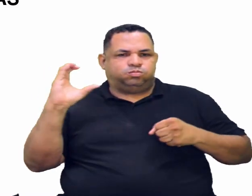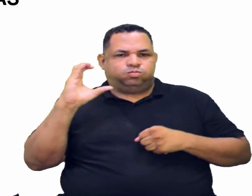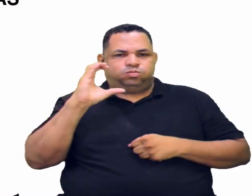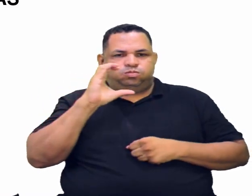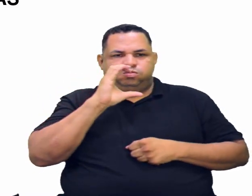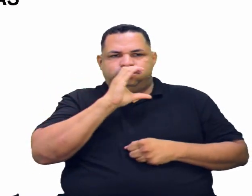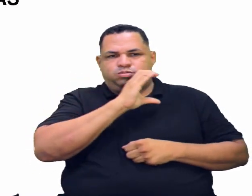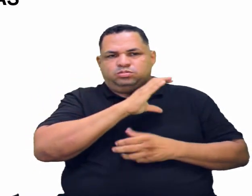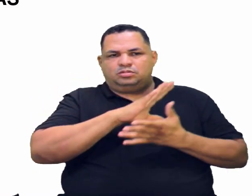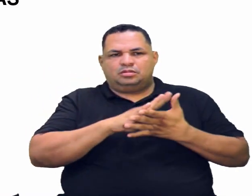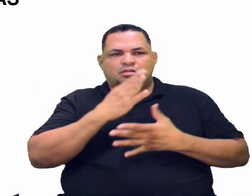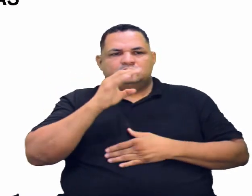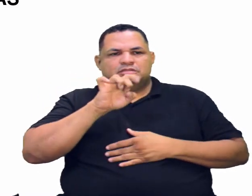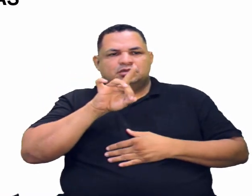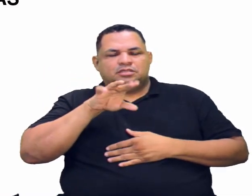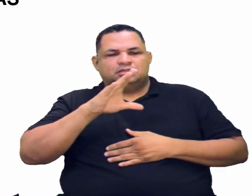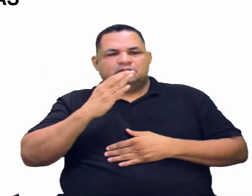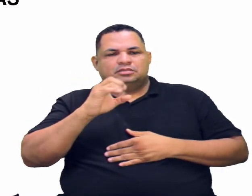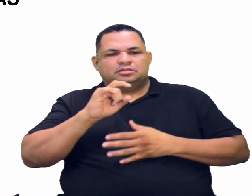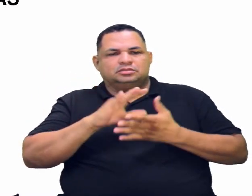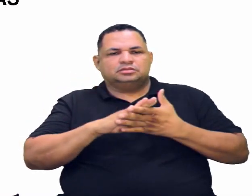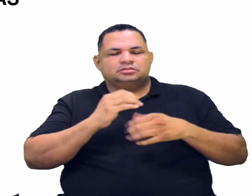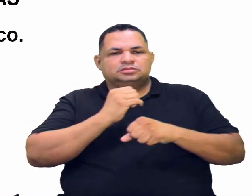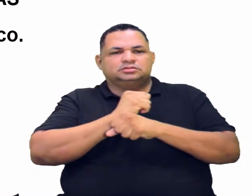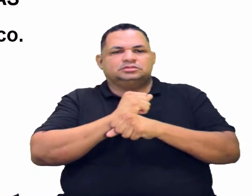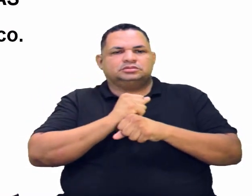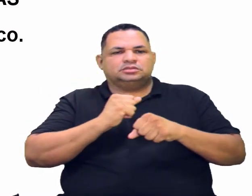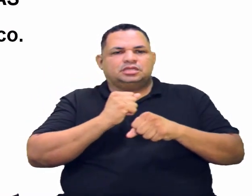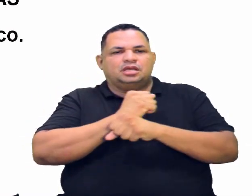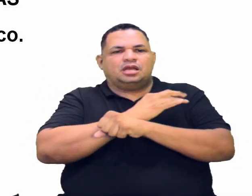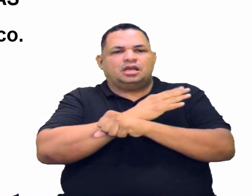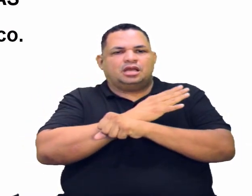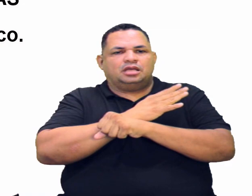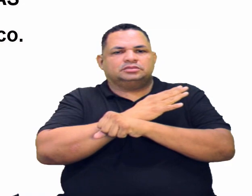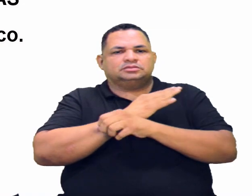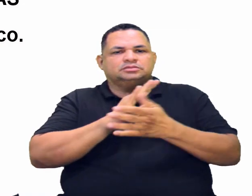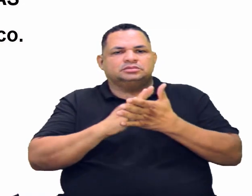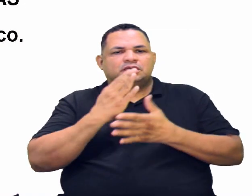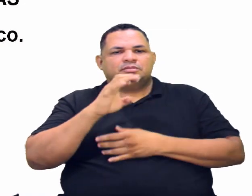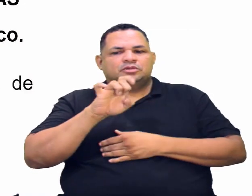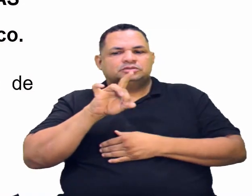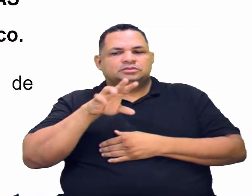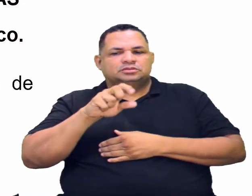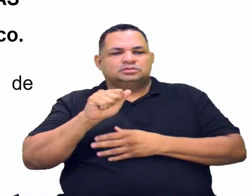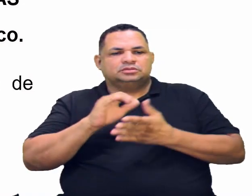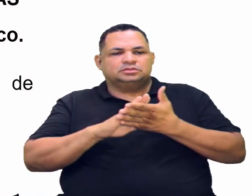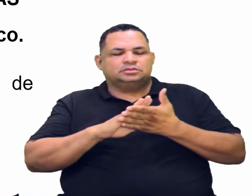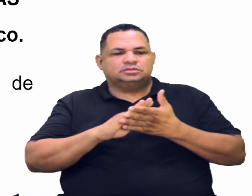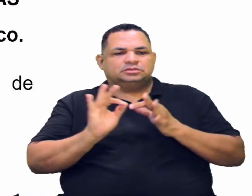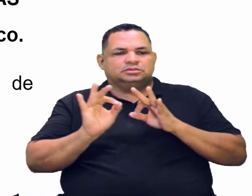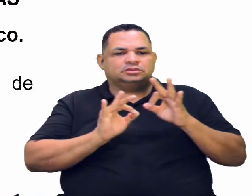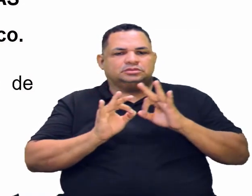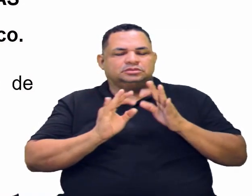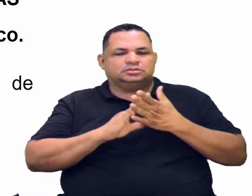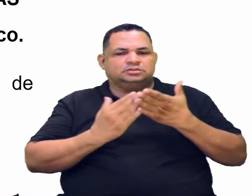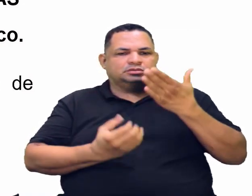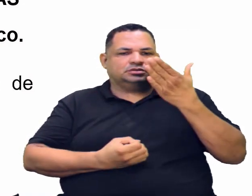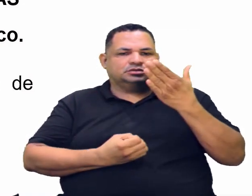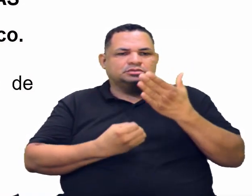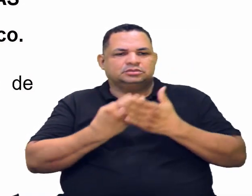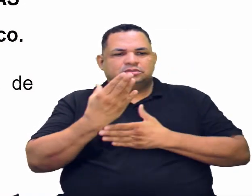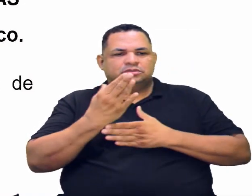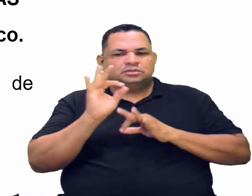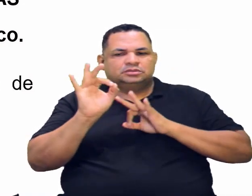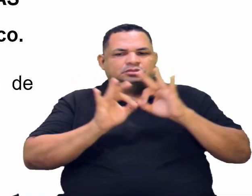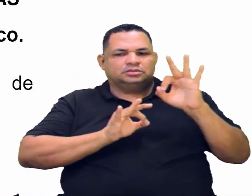sais de cálcio de ácidos carboxílicos. A gente aquece esses sais e aí vamos ter